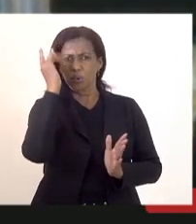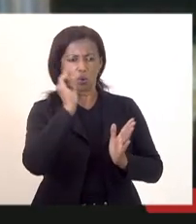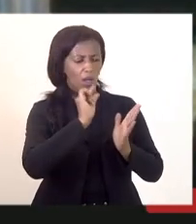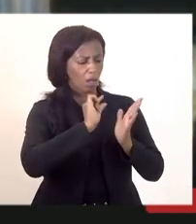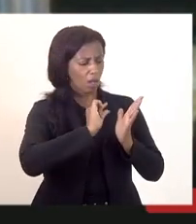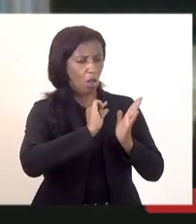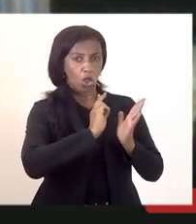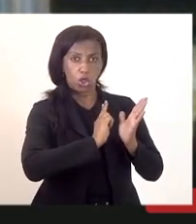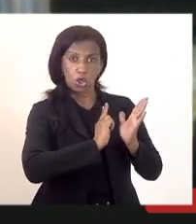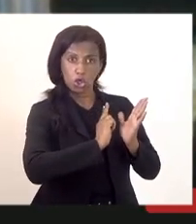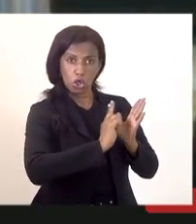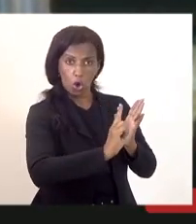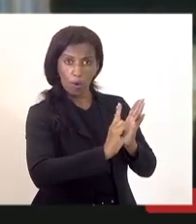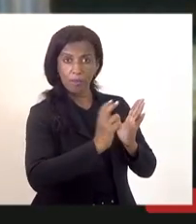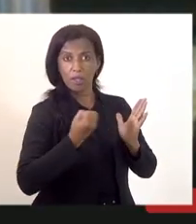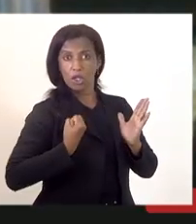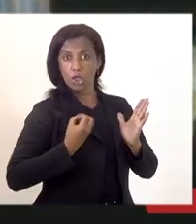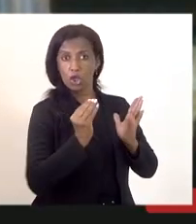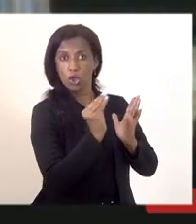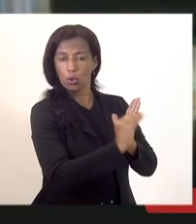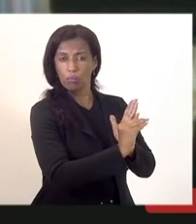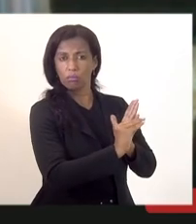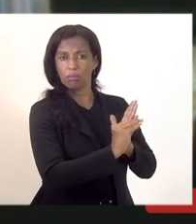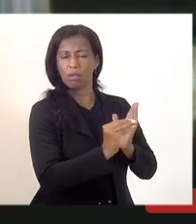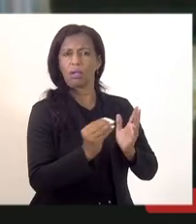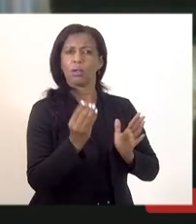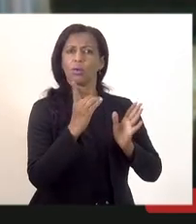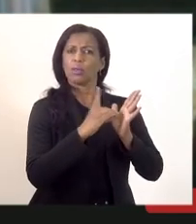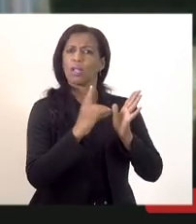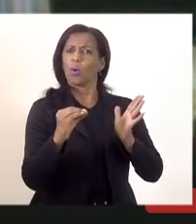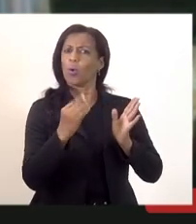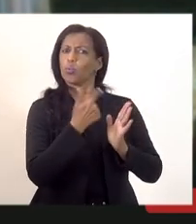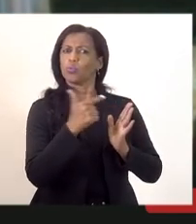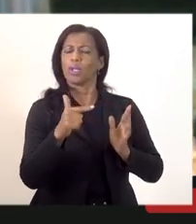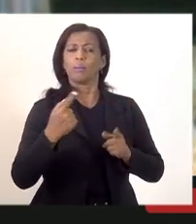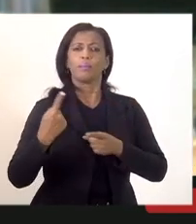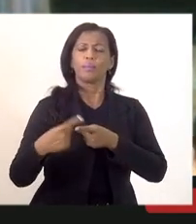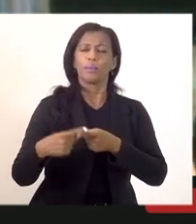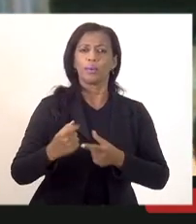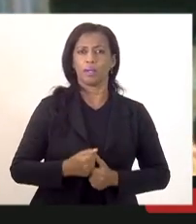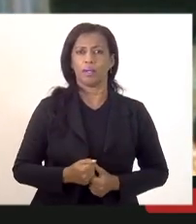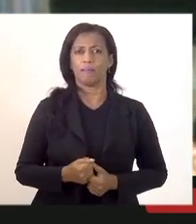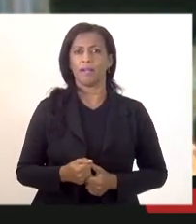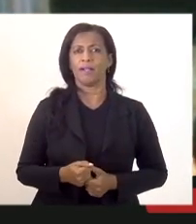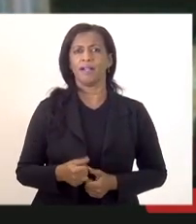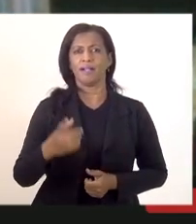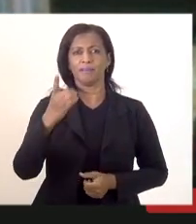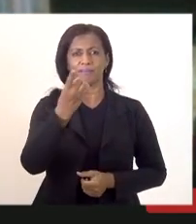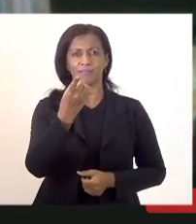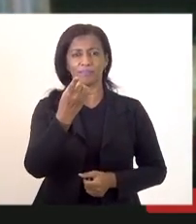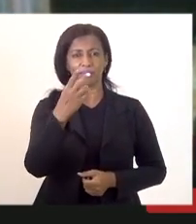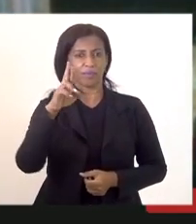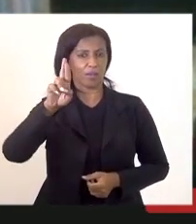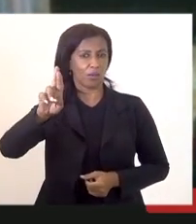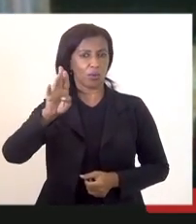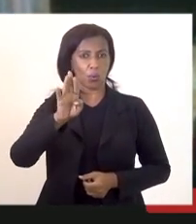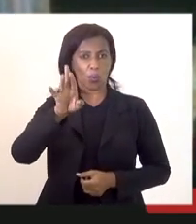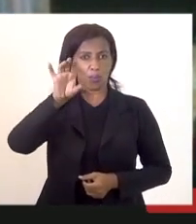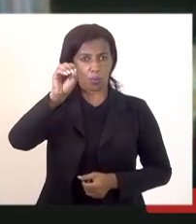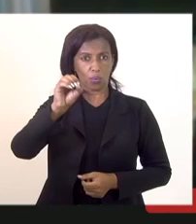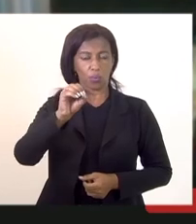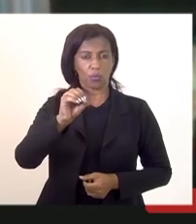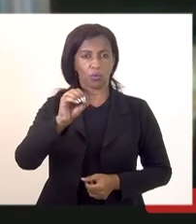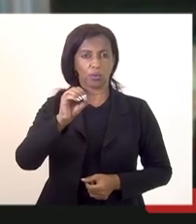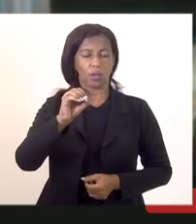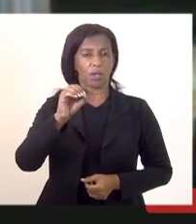o nome desses candidatos no diário oficial por que doutor Bruno representante da procuradoria do geral do estado está aqui